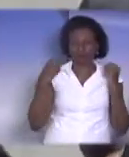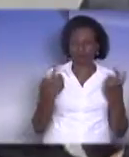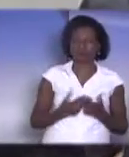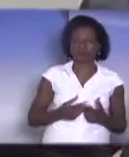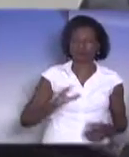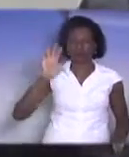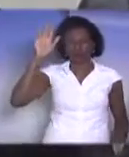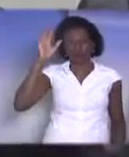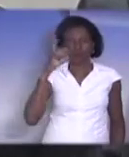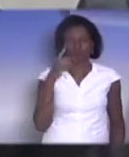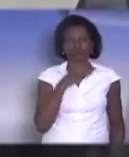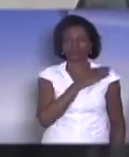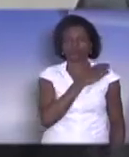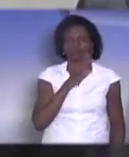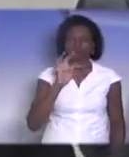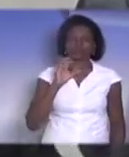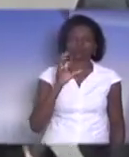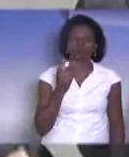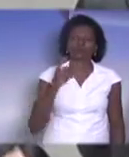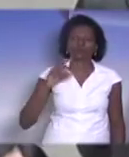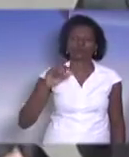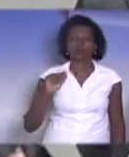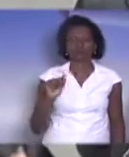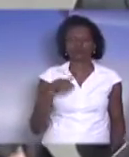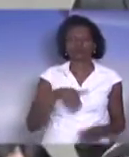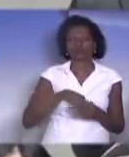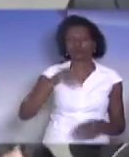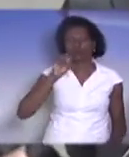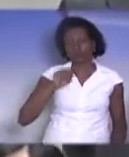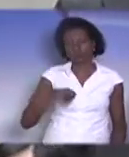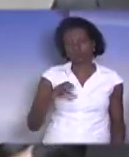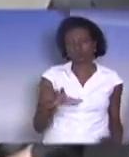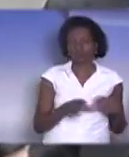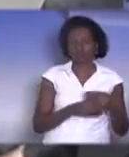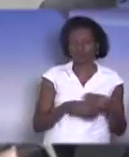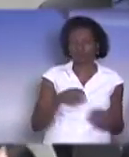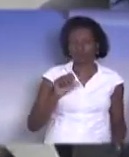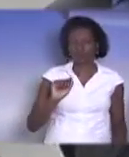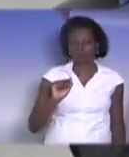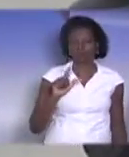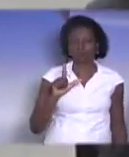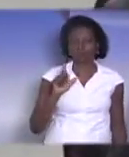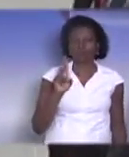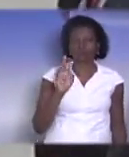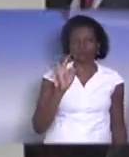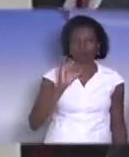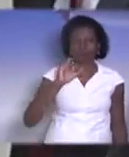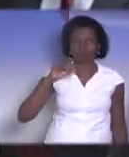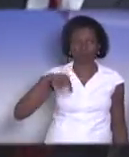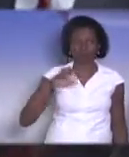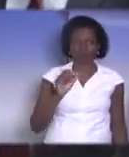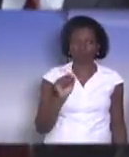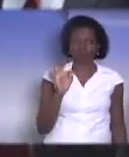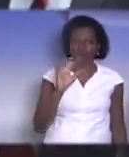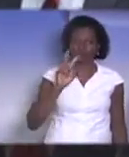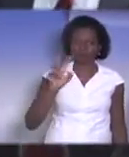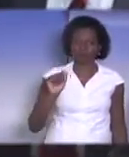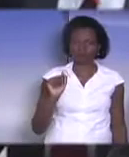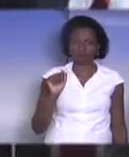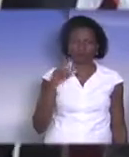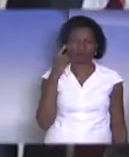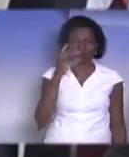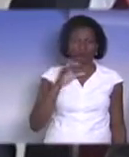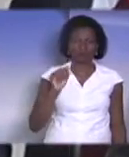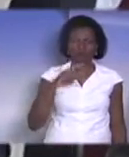presidente. Coronel Telhada. Coronel Telhada quer registrar também o voto favorável à emenda aglutinativa do deputado Fernando Capês e as demais emendas rejeitadas.